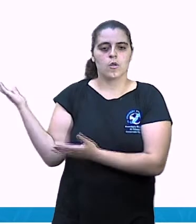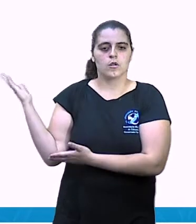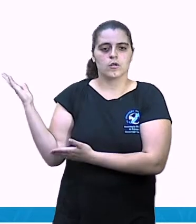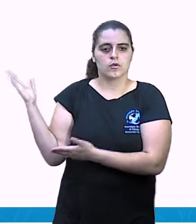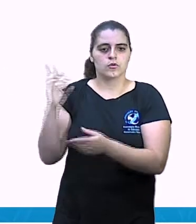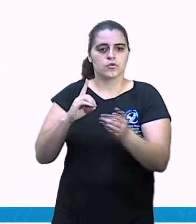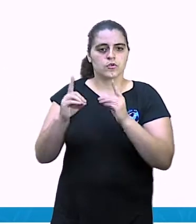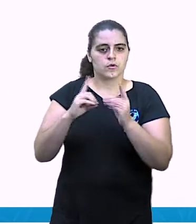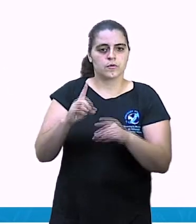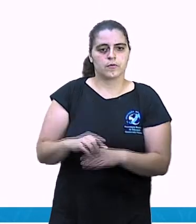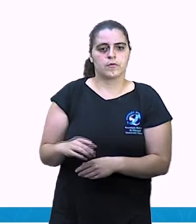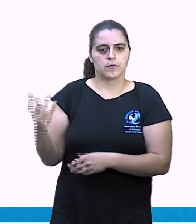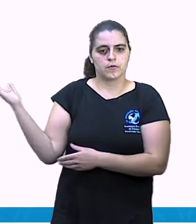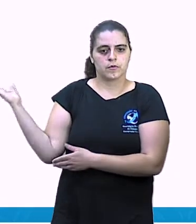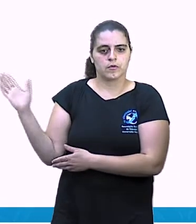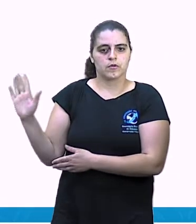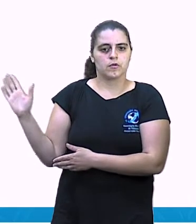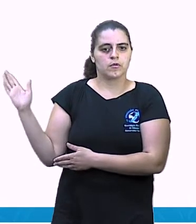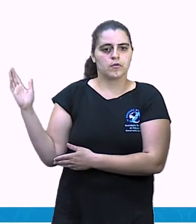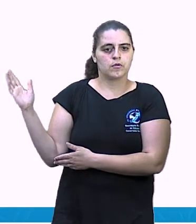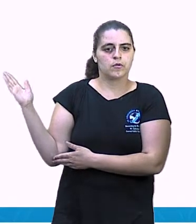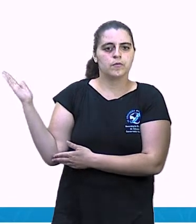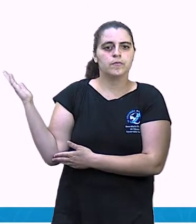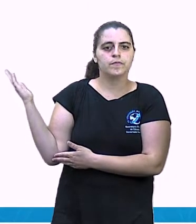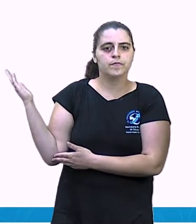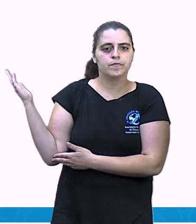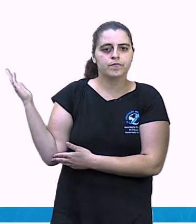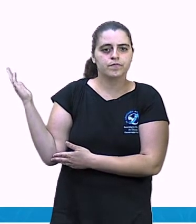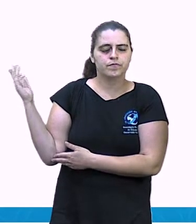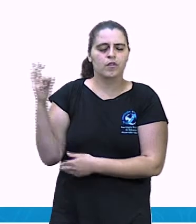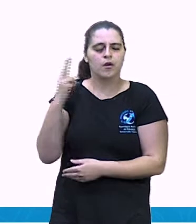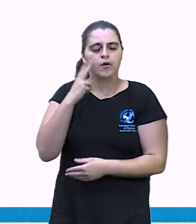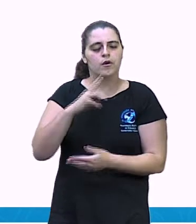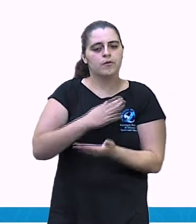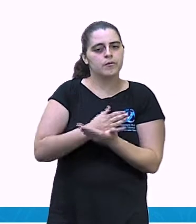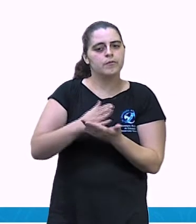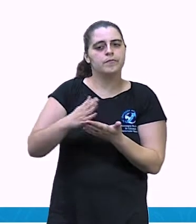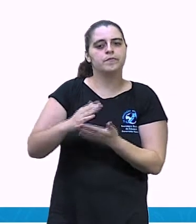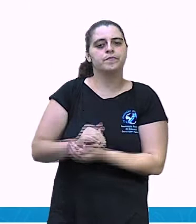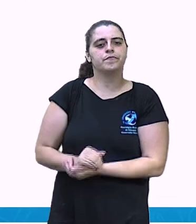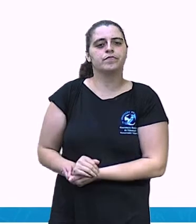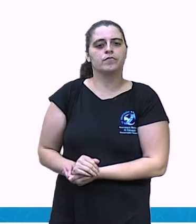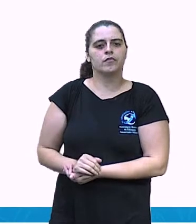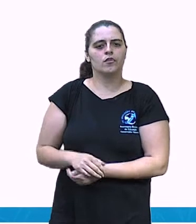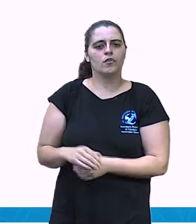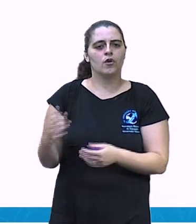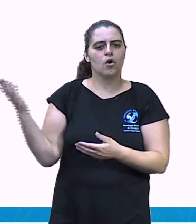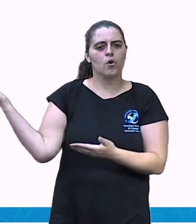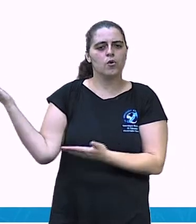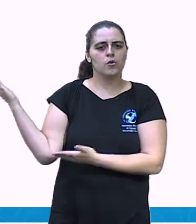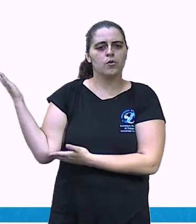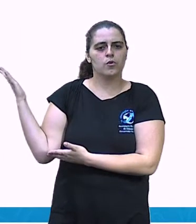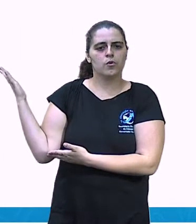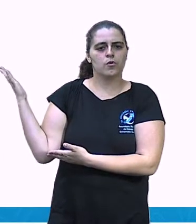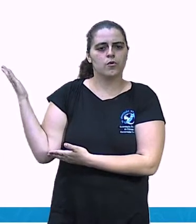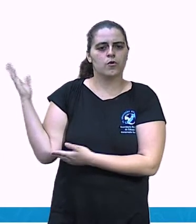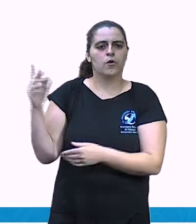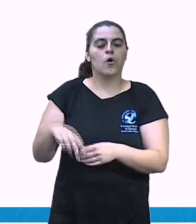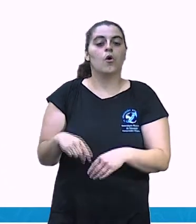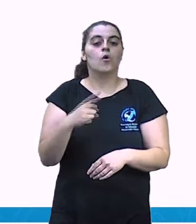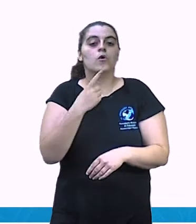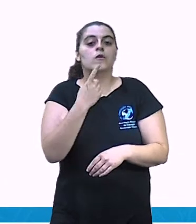texto. Nós vamos ver nos próximos slides. Então, vamos lá. Onde está de